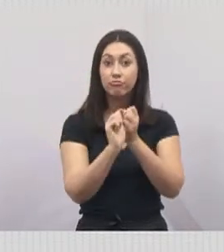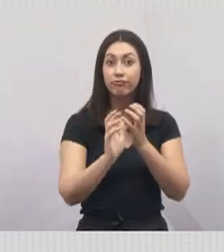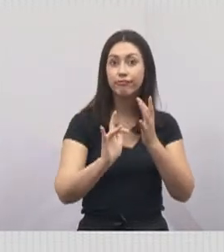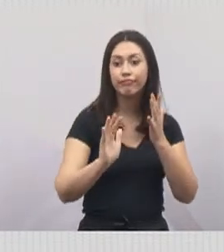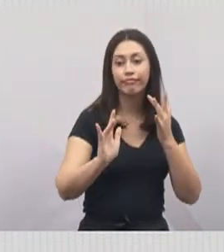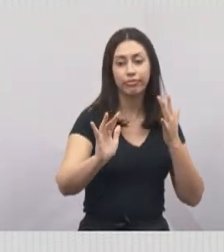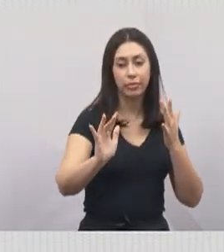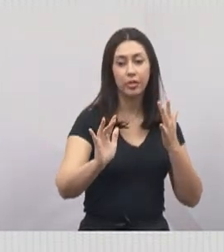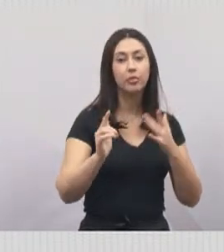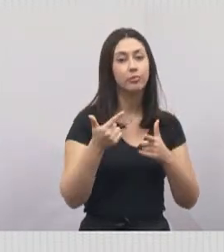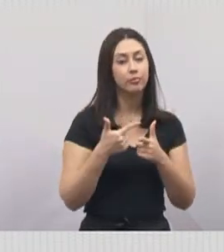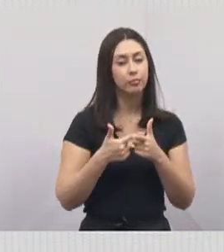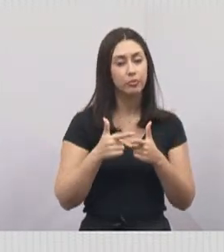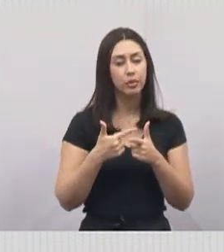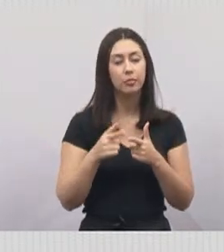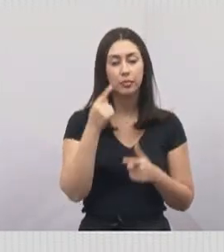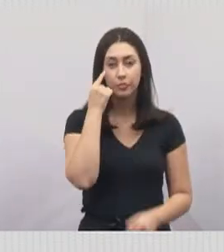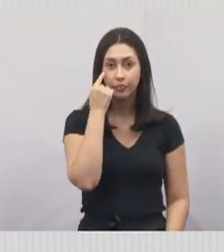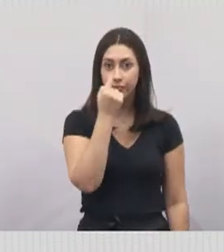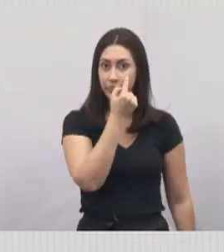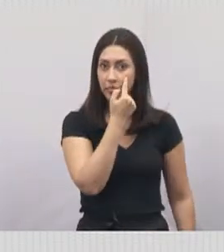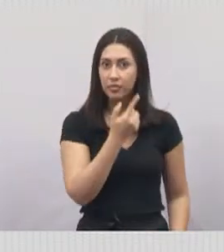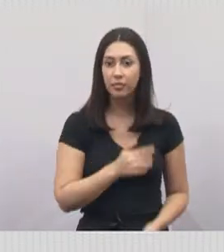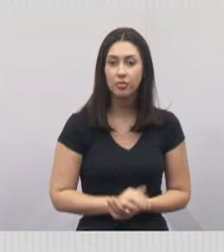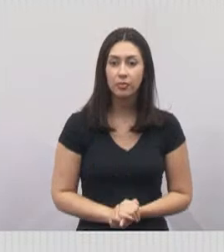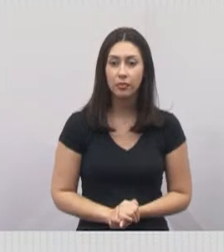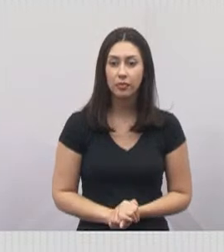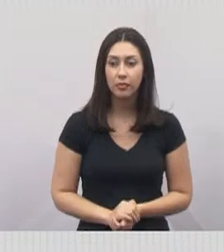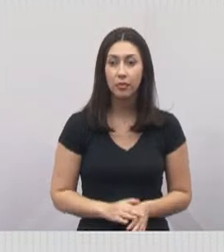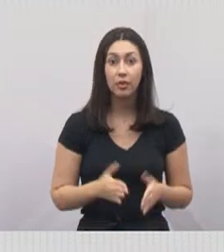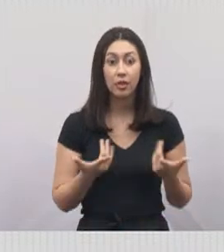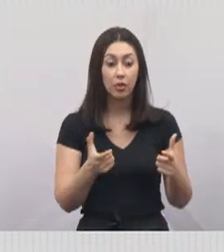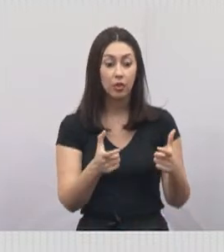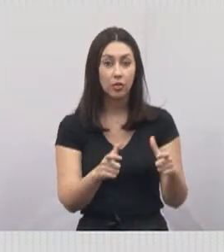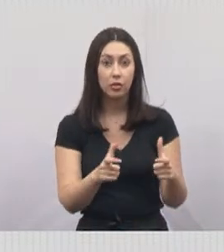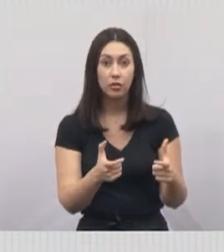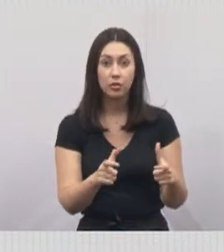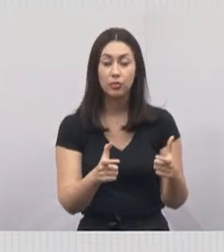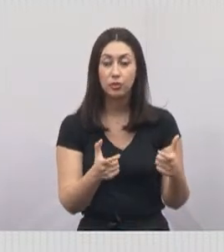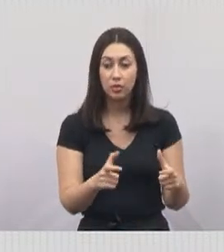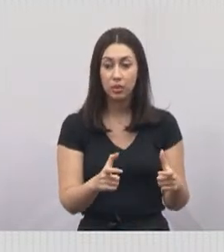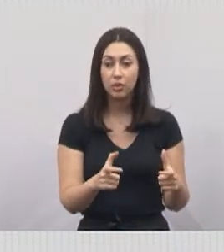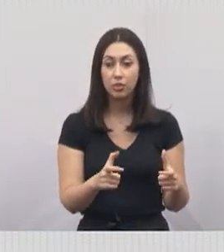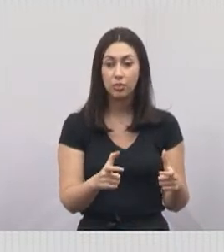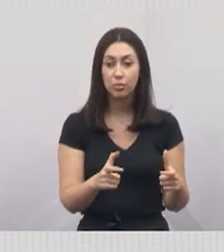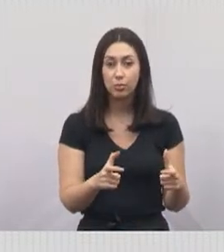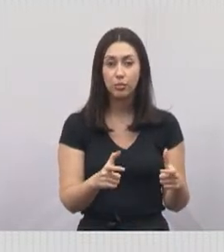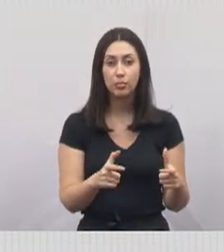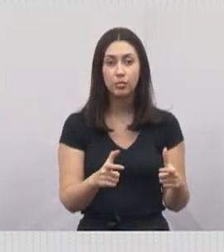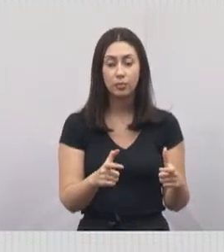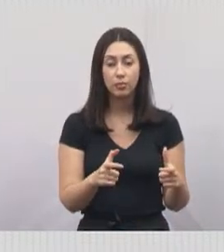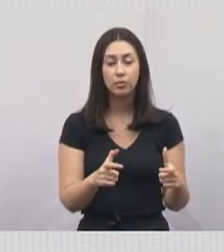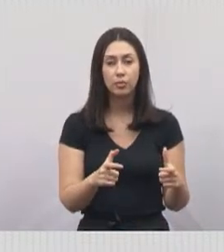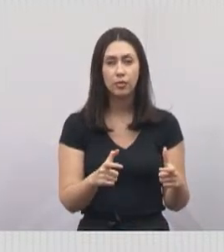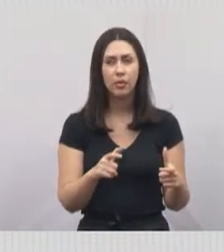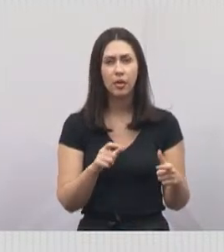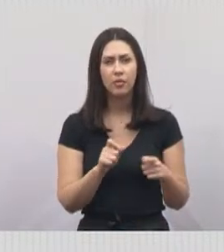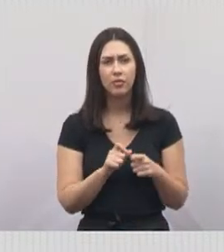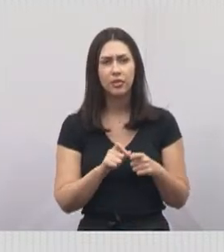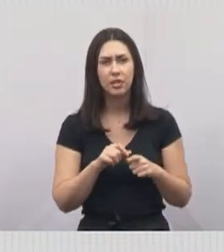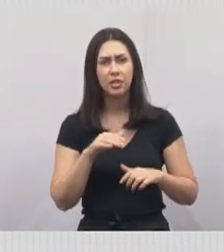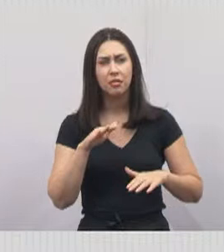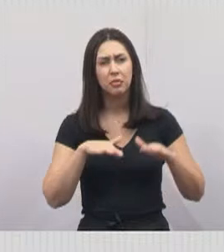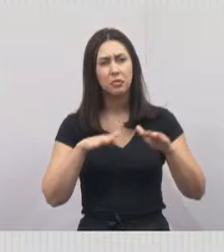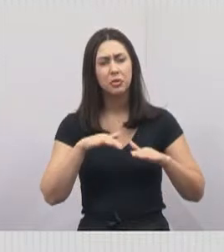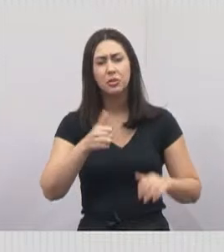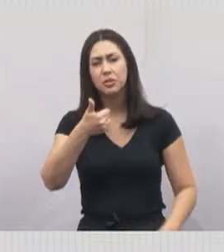fila com a questão oftalmológica. E esse centro vai executar cerca de 10